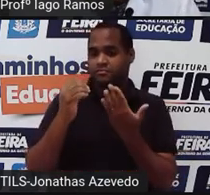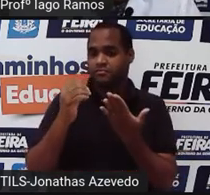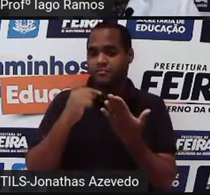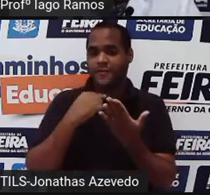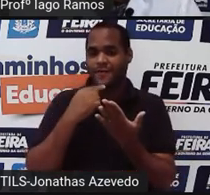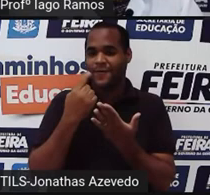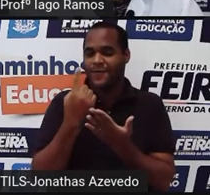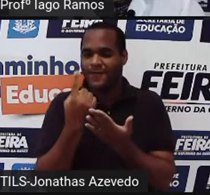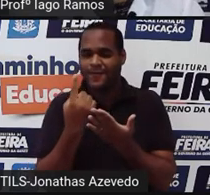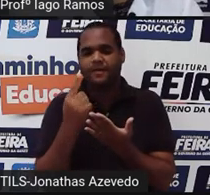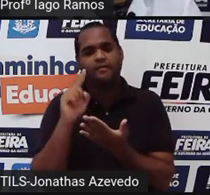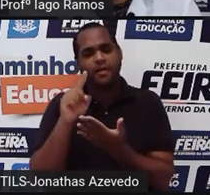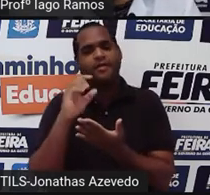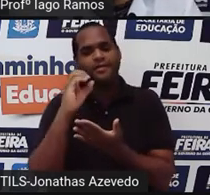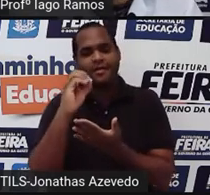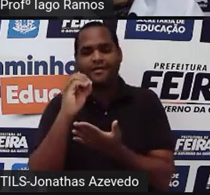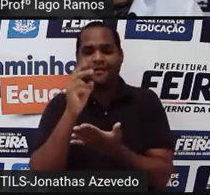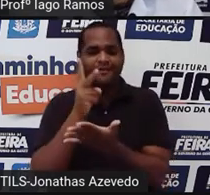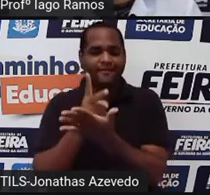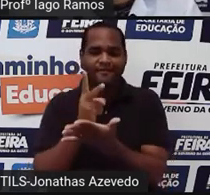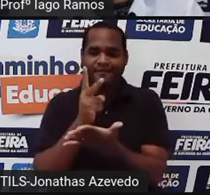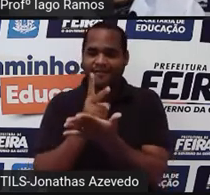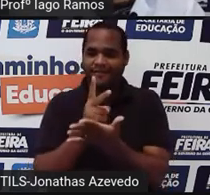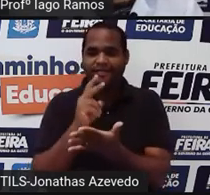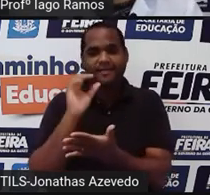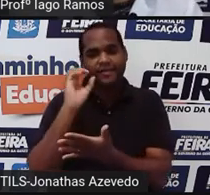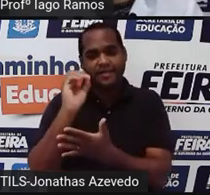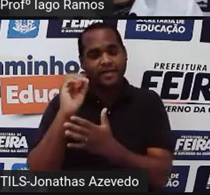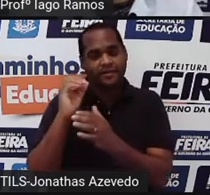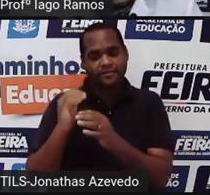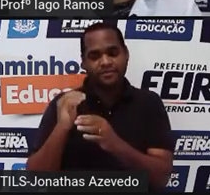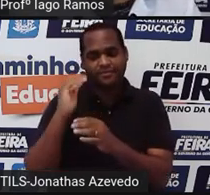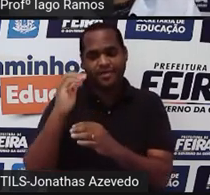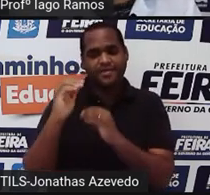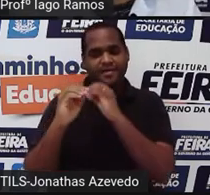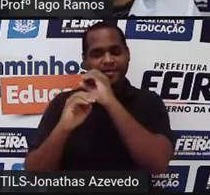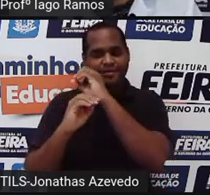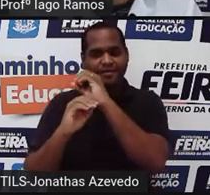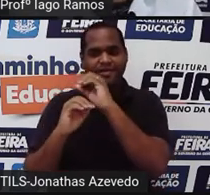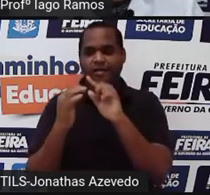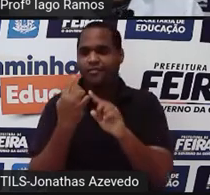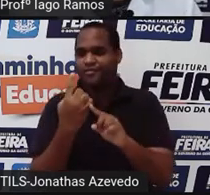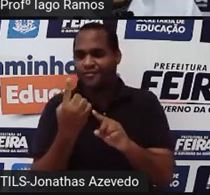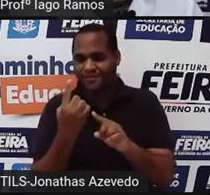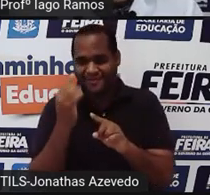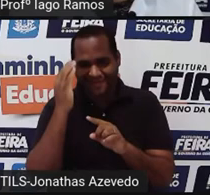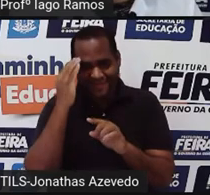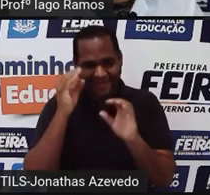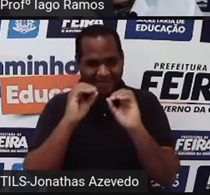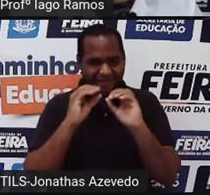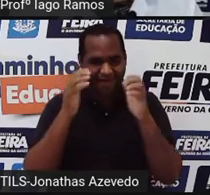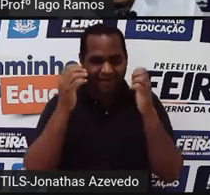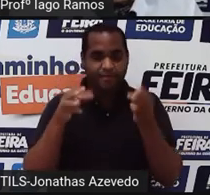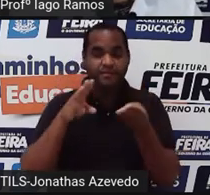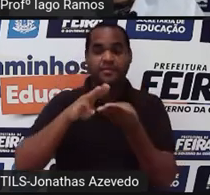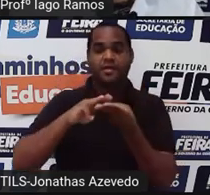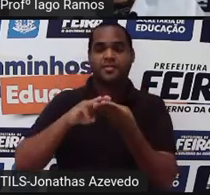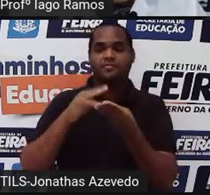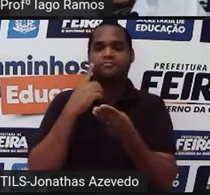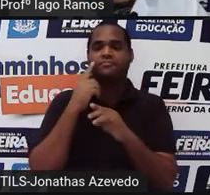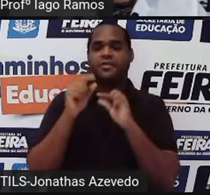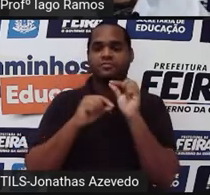É o próprio 0. 0 elevado a 0 não dá 1. A matemática chama isso de